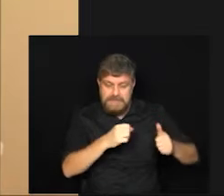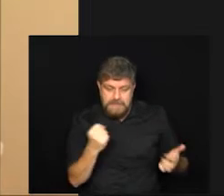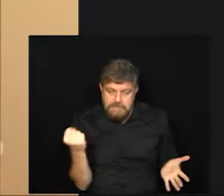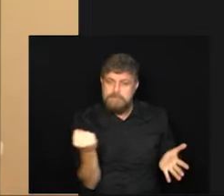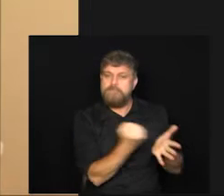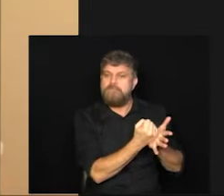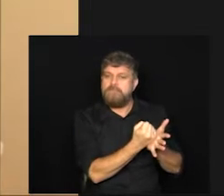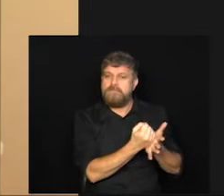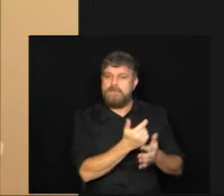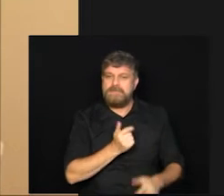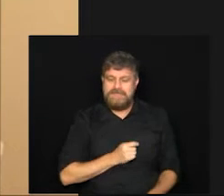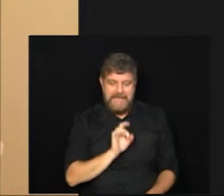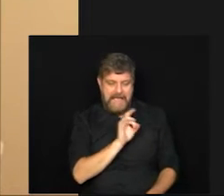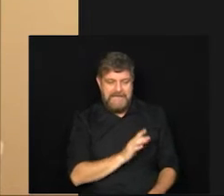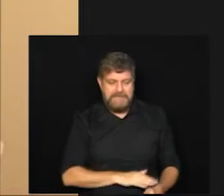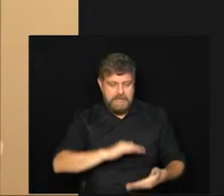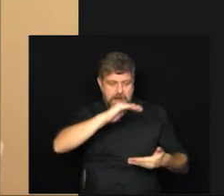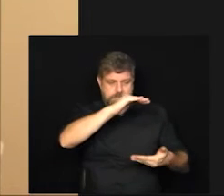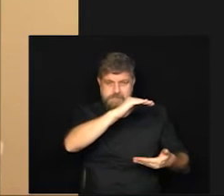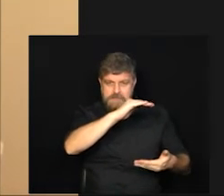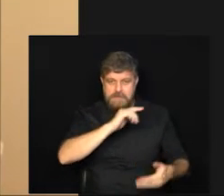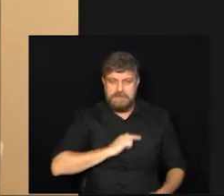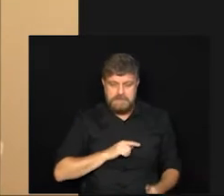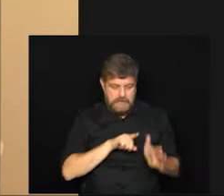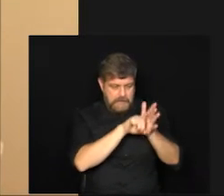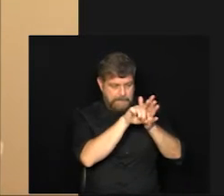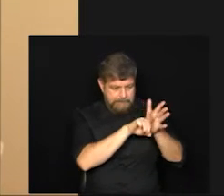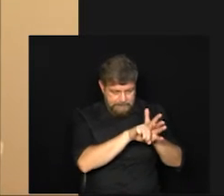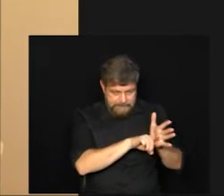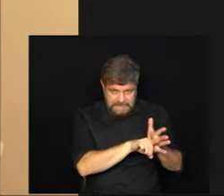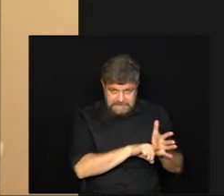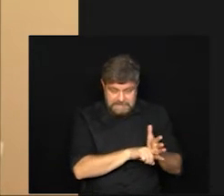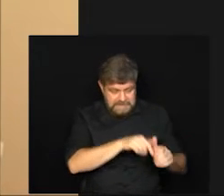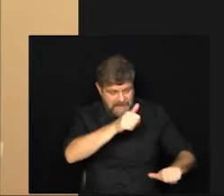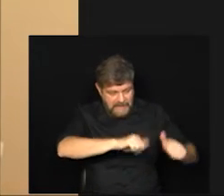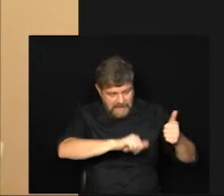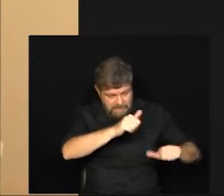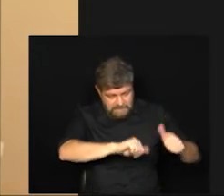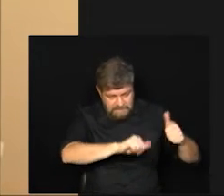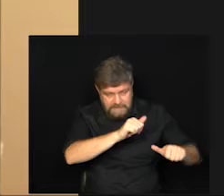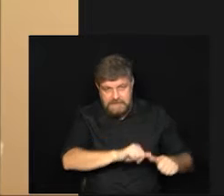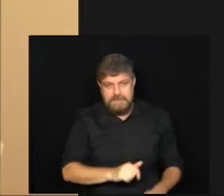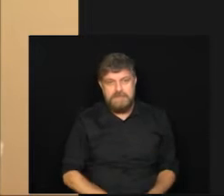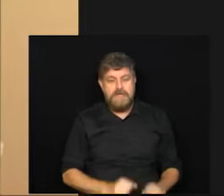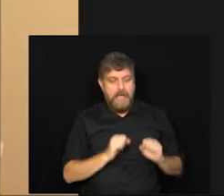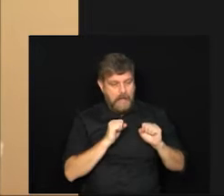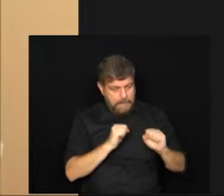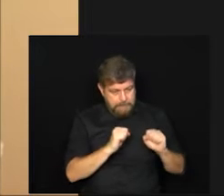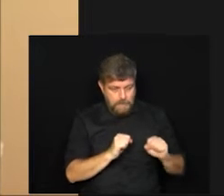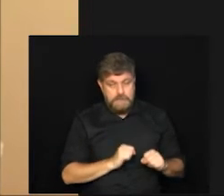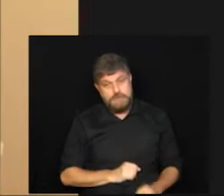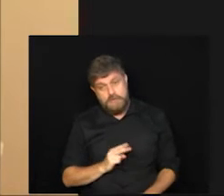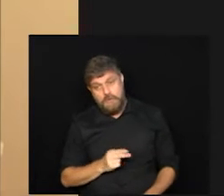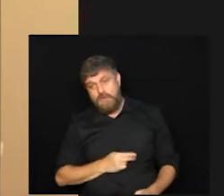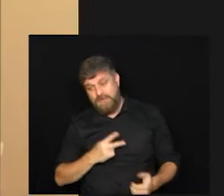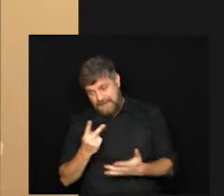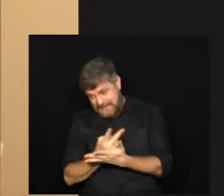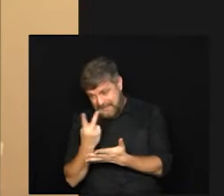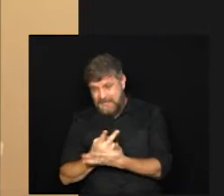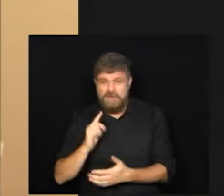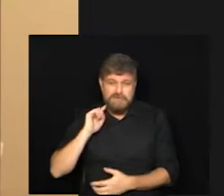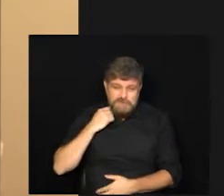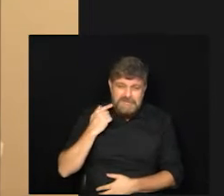cada lote ele pega por amostragem e faz a avaliação de cada lote pra ver se tem contaminação